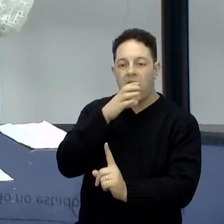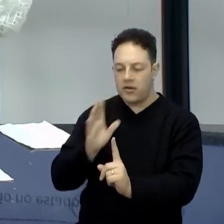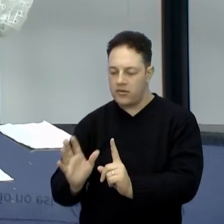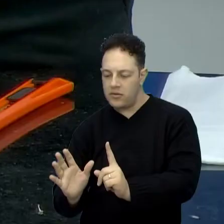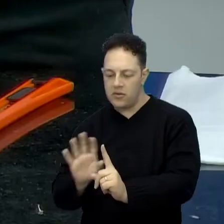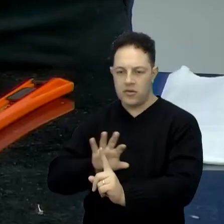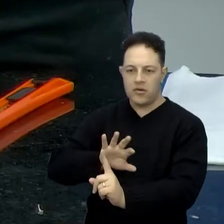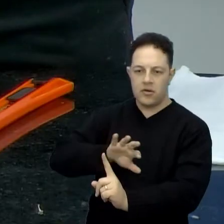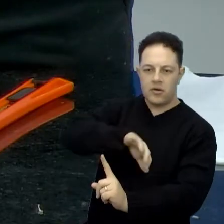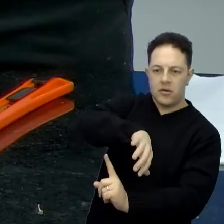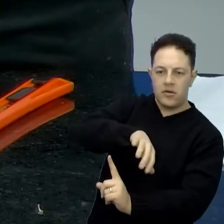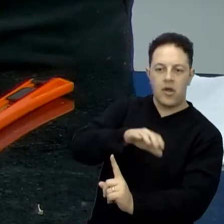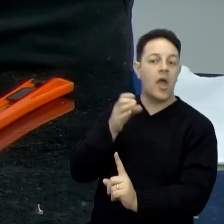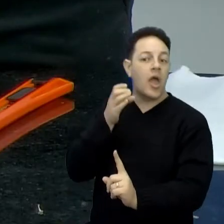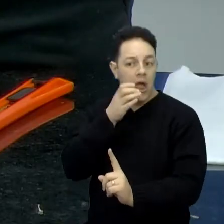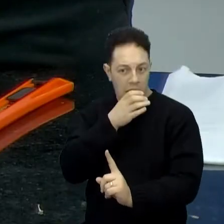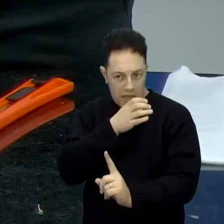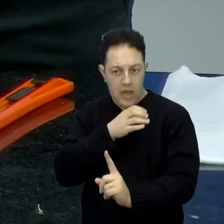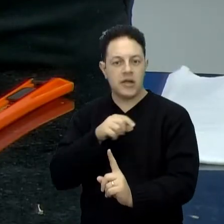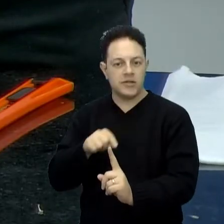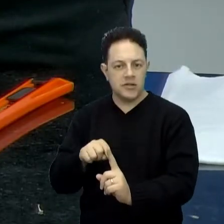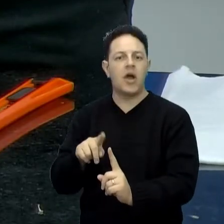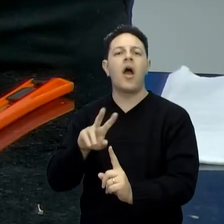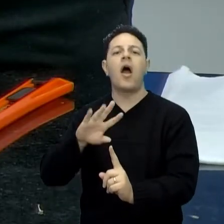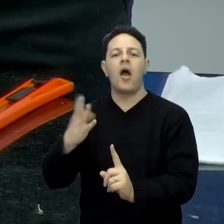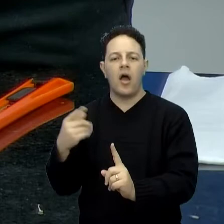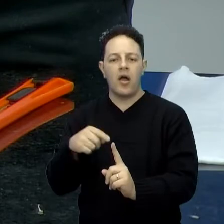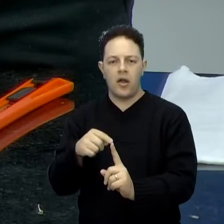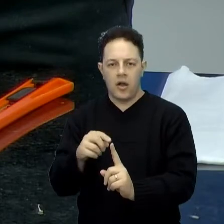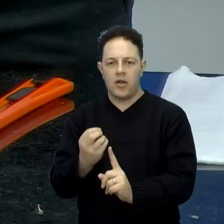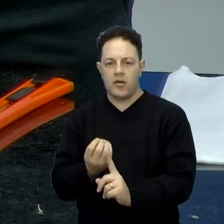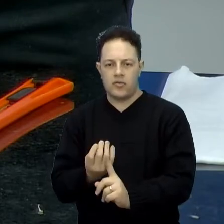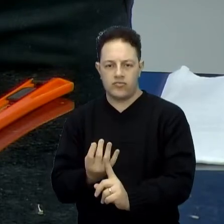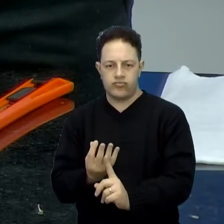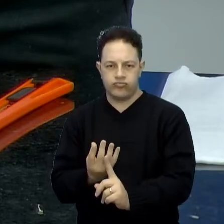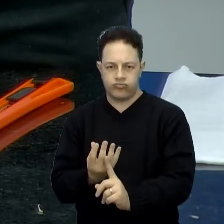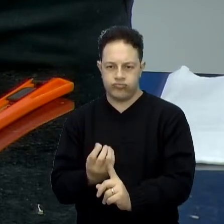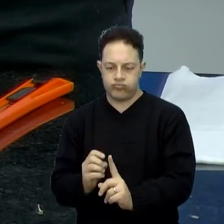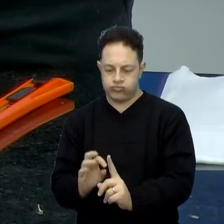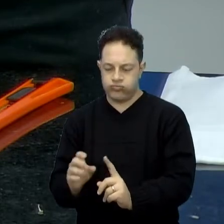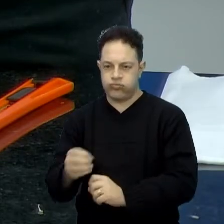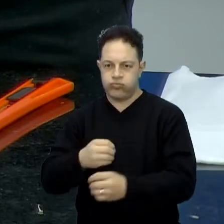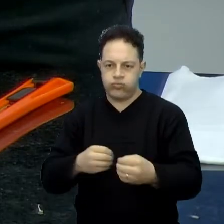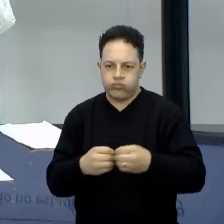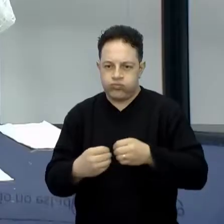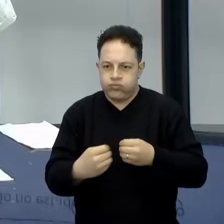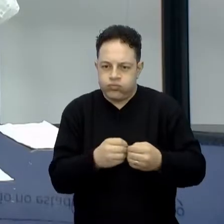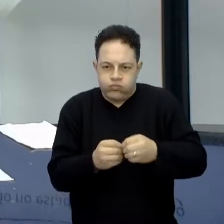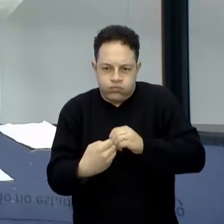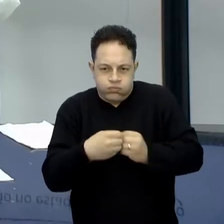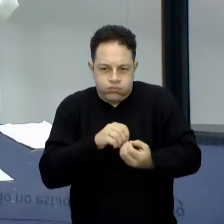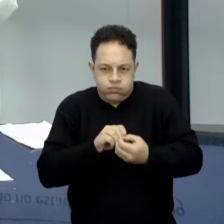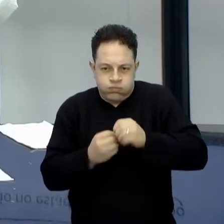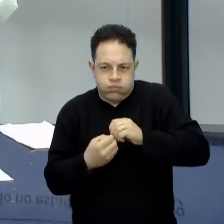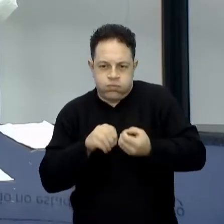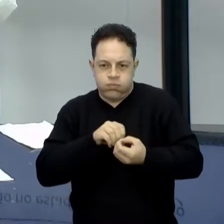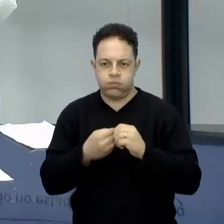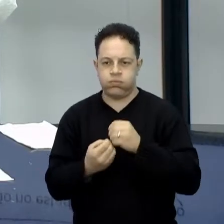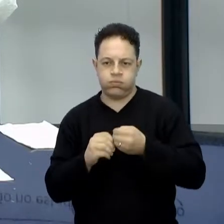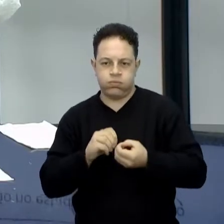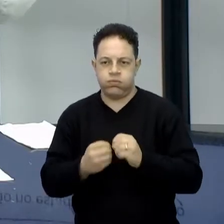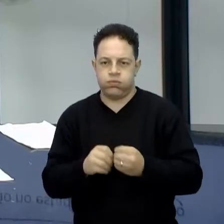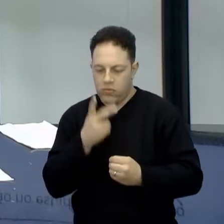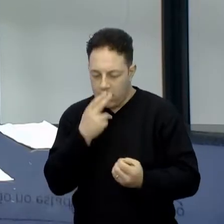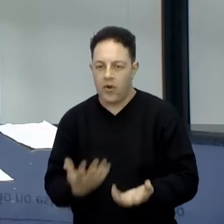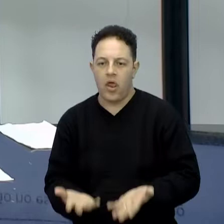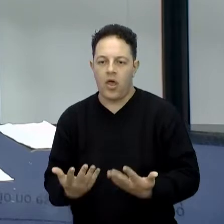Quando fica quente, as partículas se abrem, se ficam mais rarefeitas, agitam mais, ficam mais leves e começam a subir.